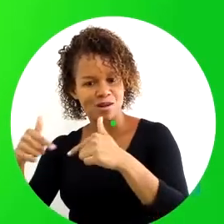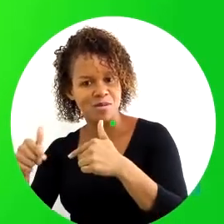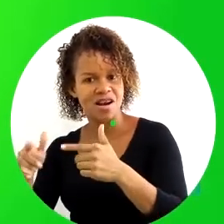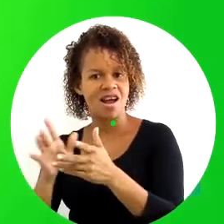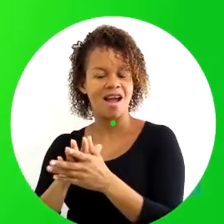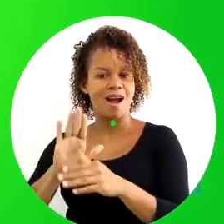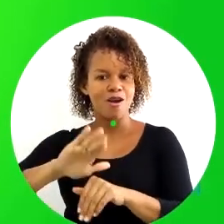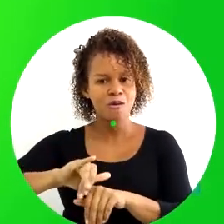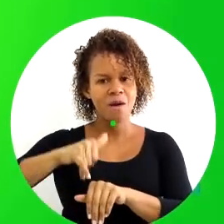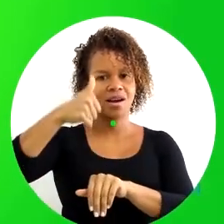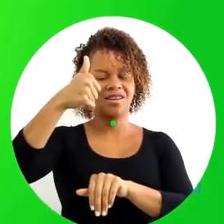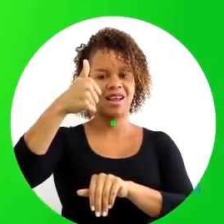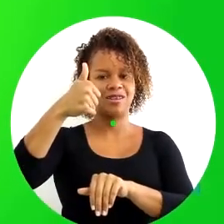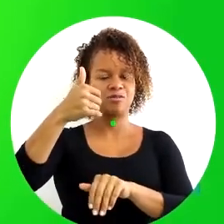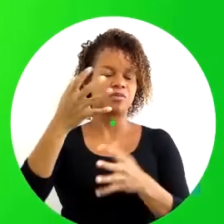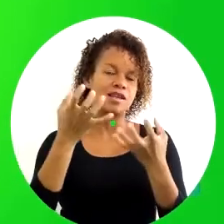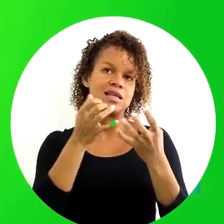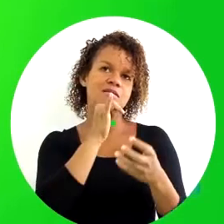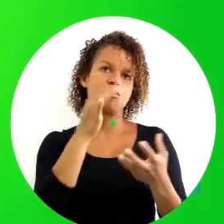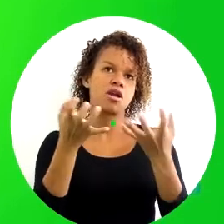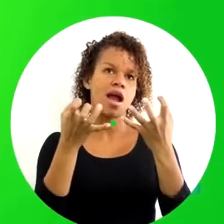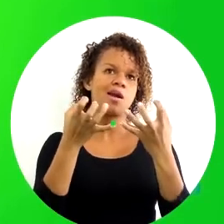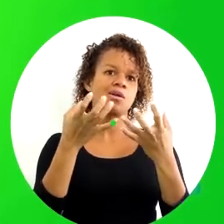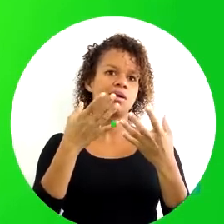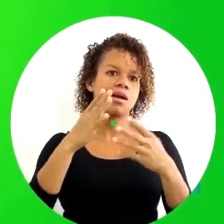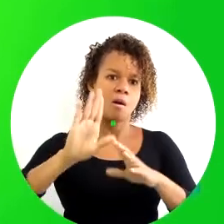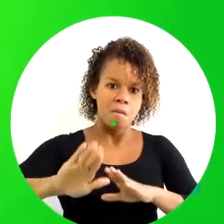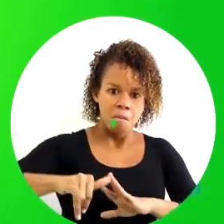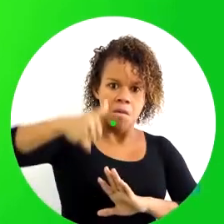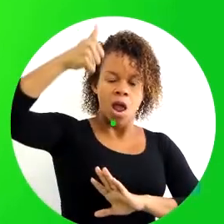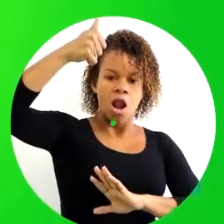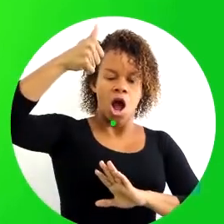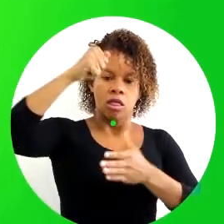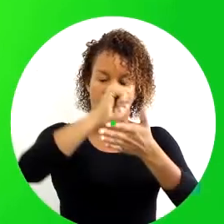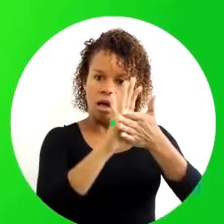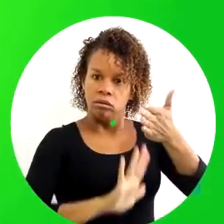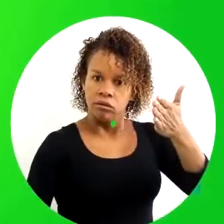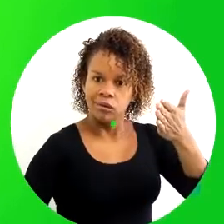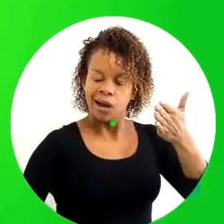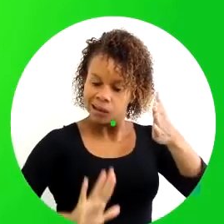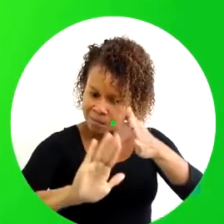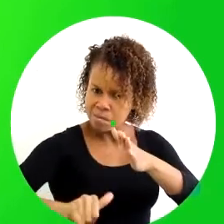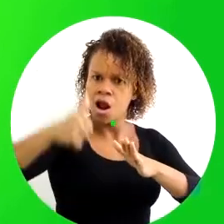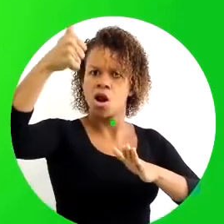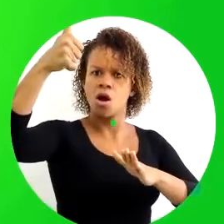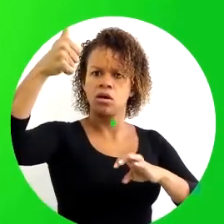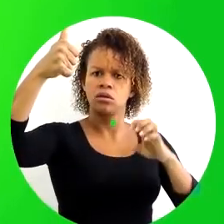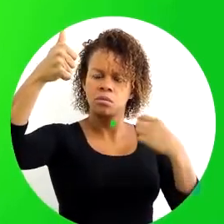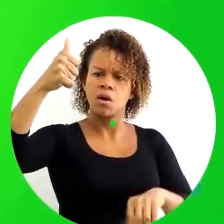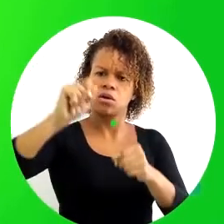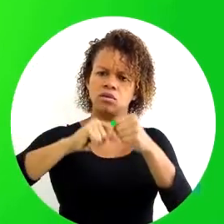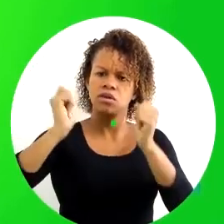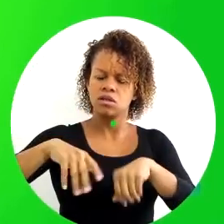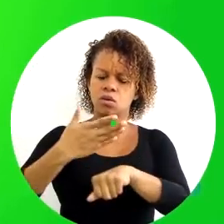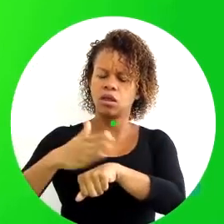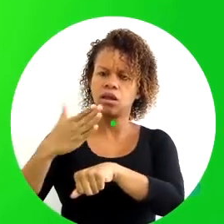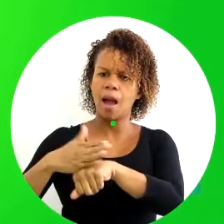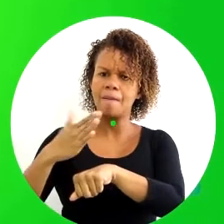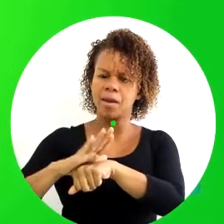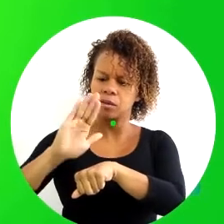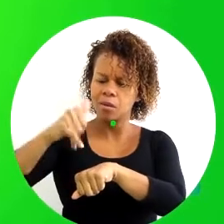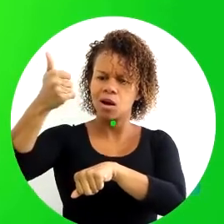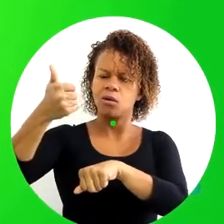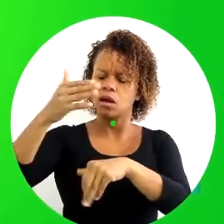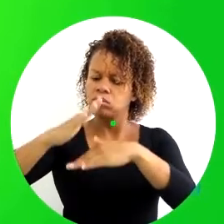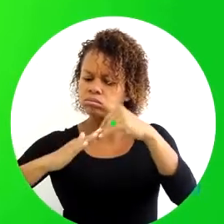genérico é o da qualidade. Eu quero, de modo geral, que a qualidade da tarefa executada melhore. Então eu posso fazer um treinamento, de modo